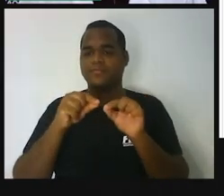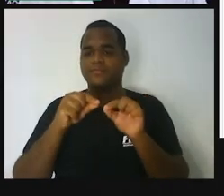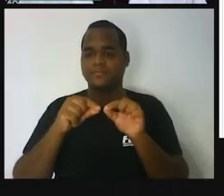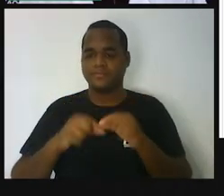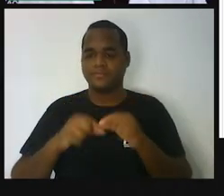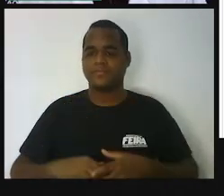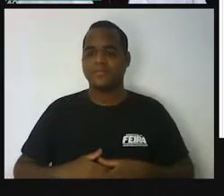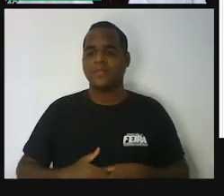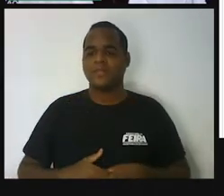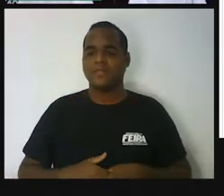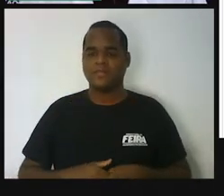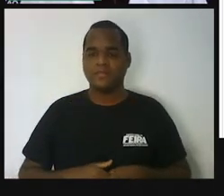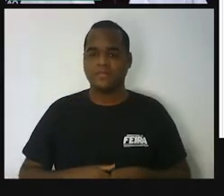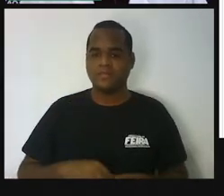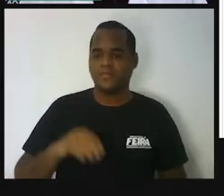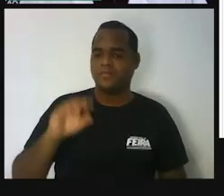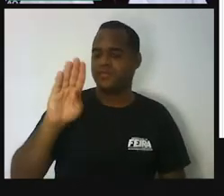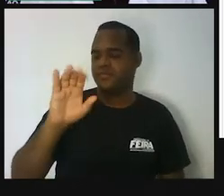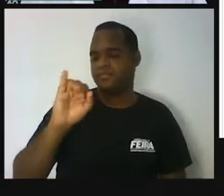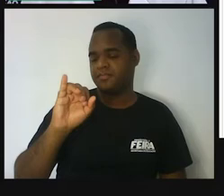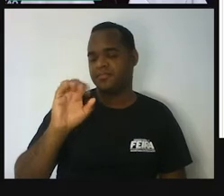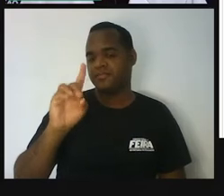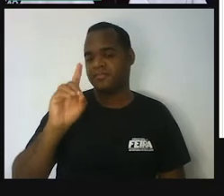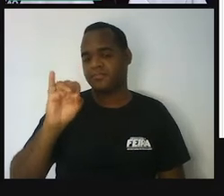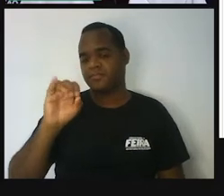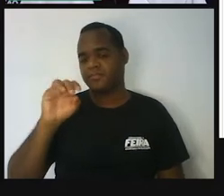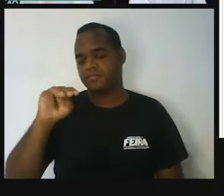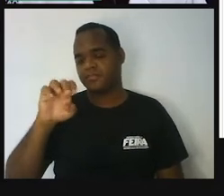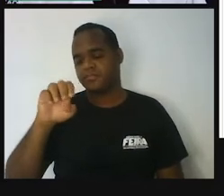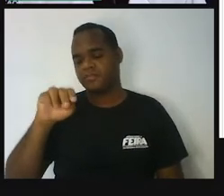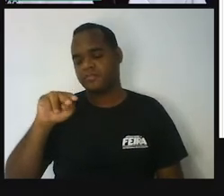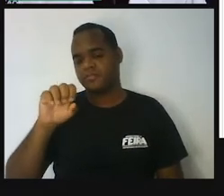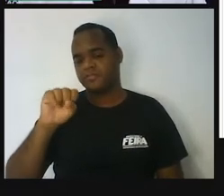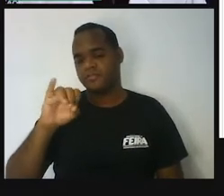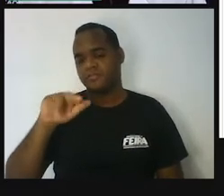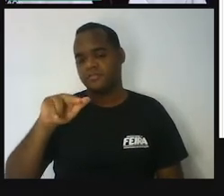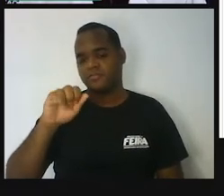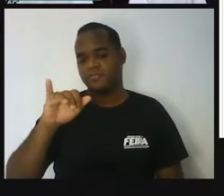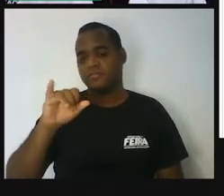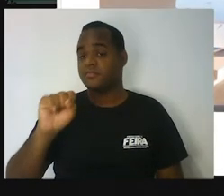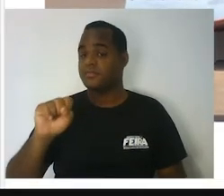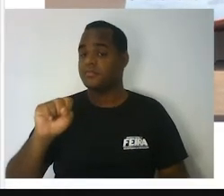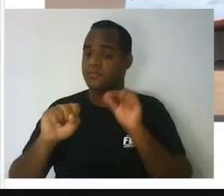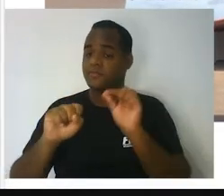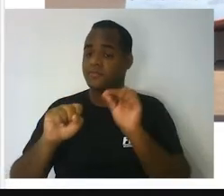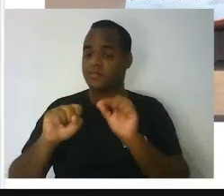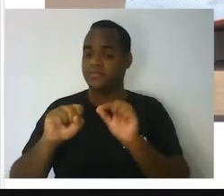Olha só, bidimensionais. Ó, bidimensional.